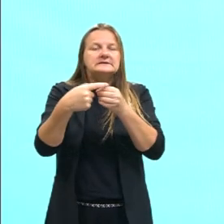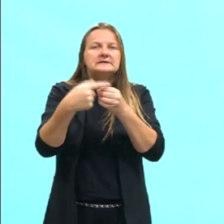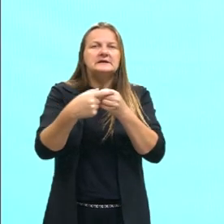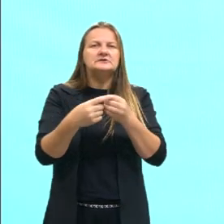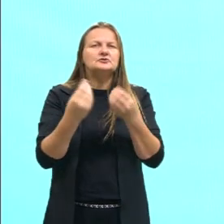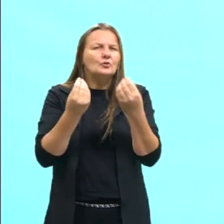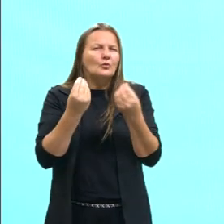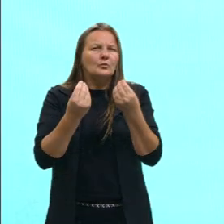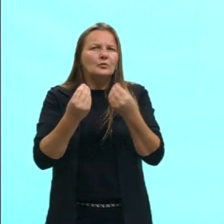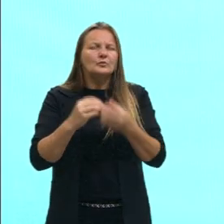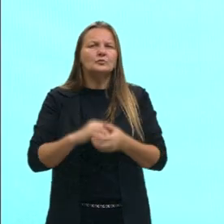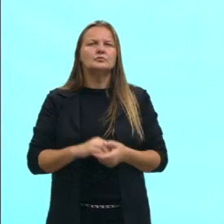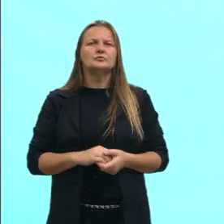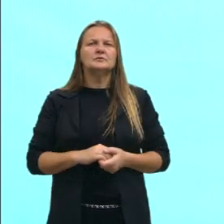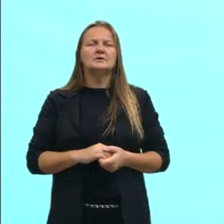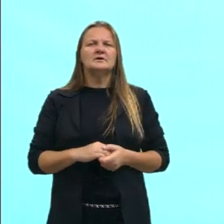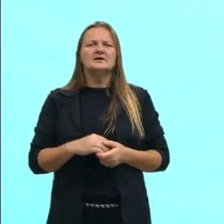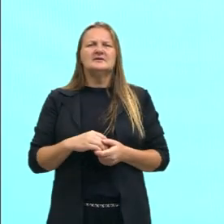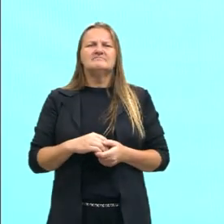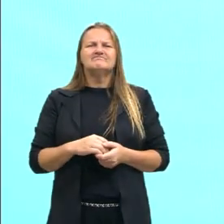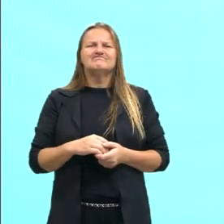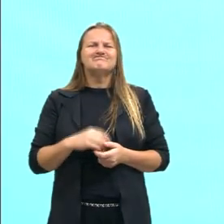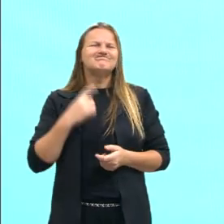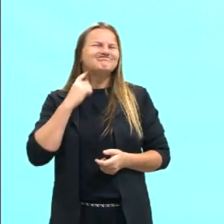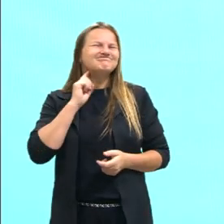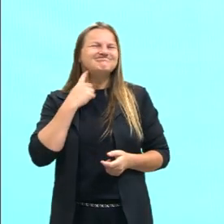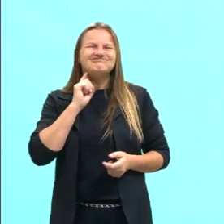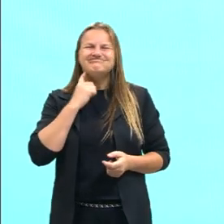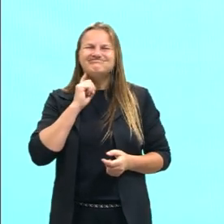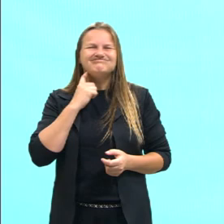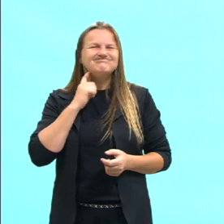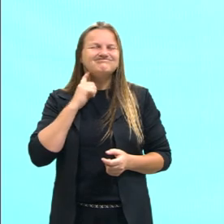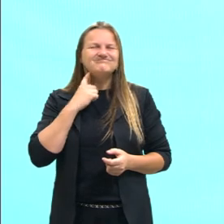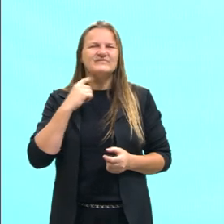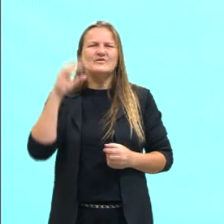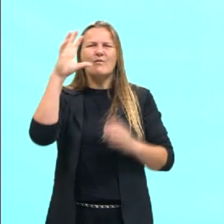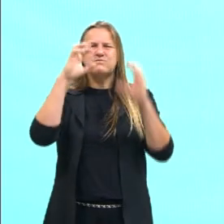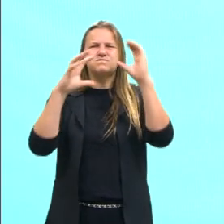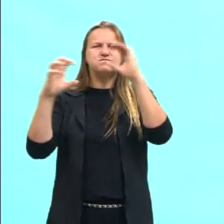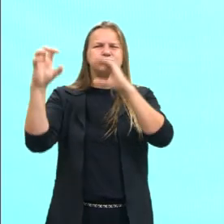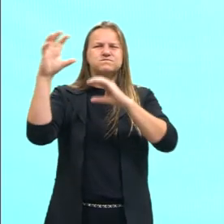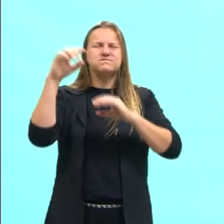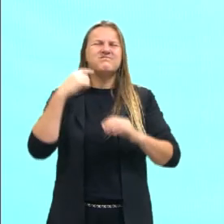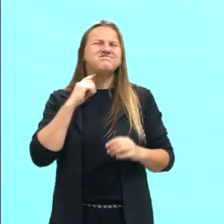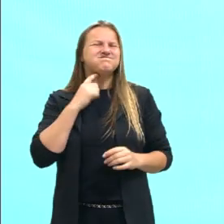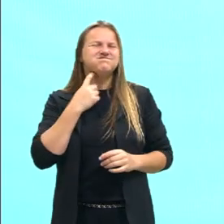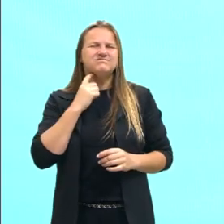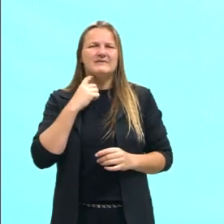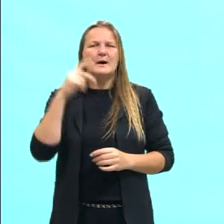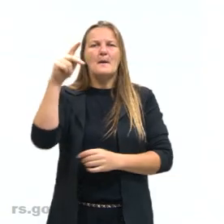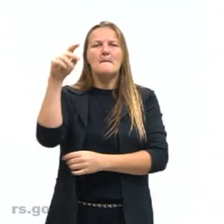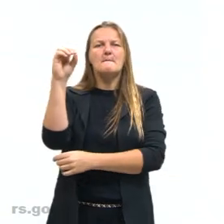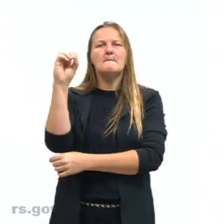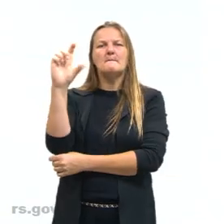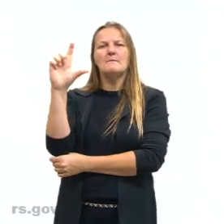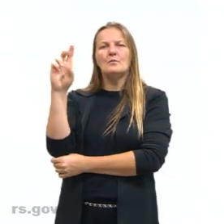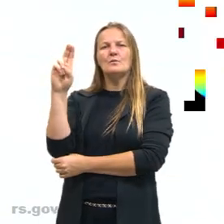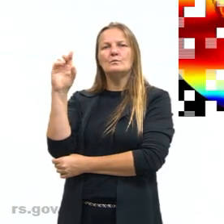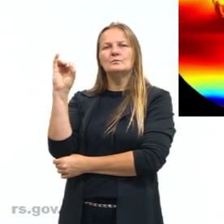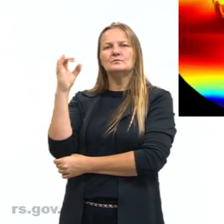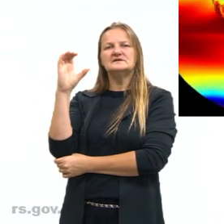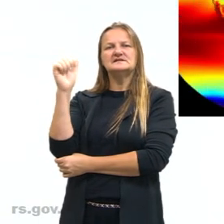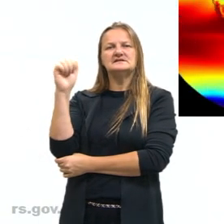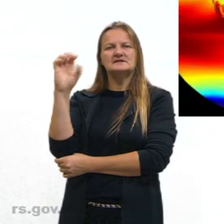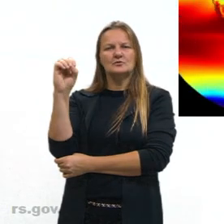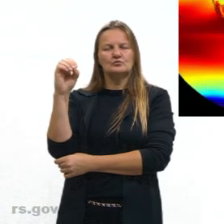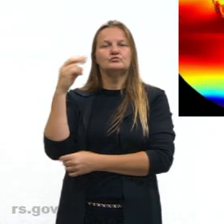vocês a, a poluição, né, então quase toda a poluição vai girar nessa troposfera aí, tá, meninos e meninas, vamos dar continuidade aqui.